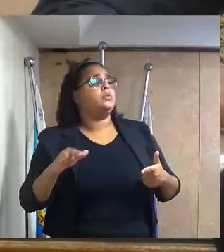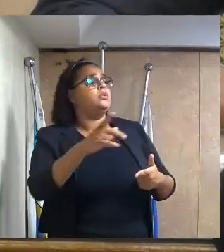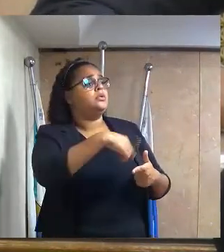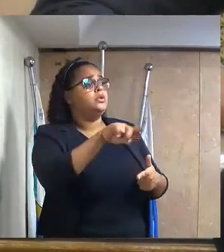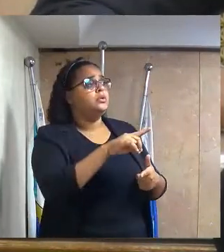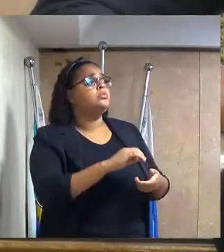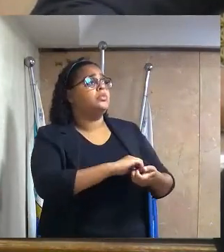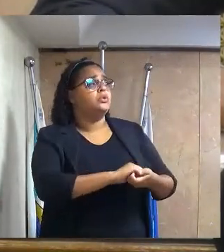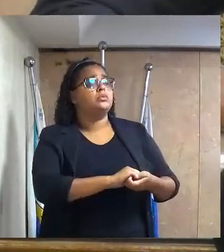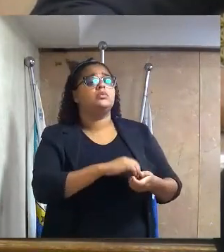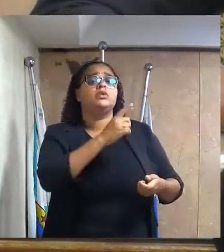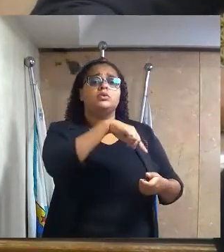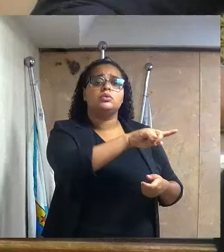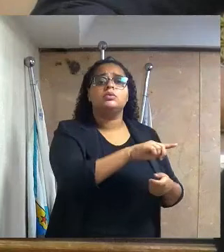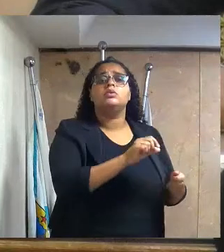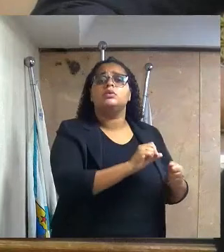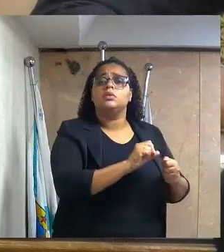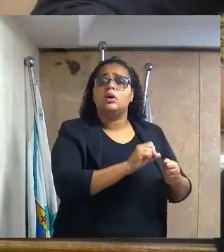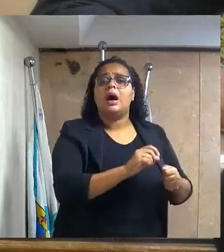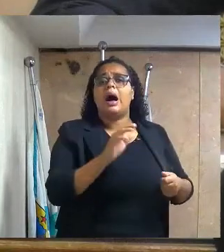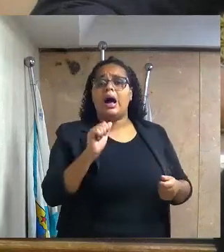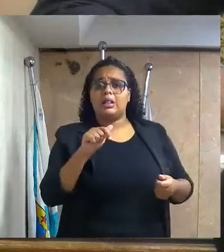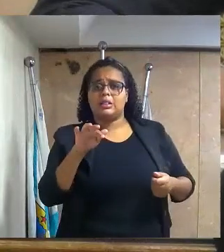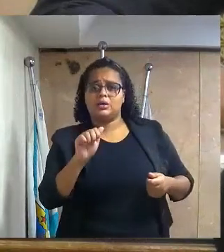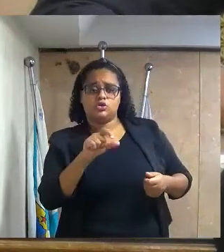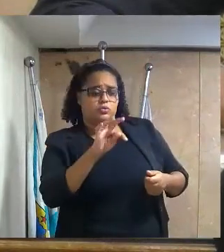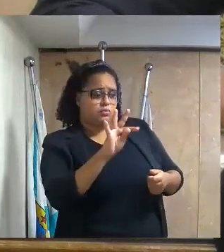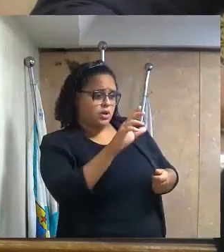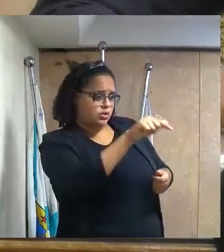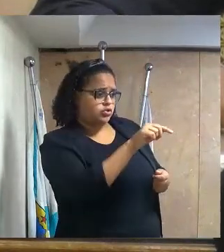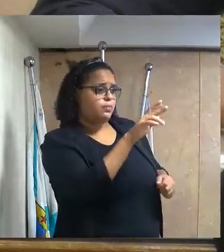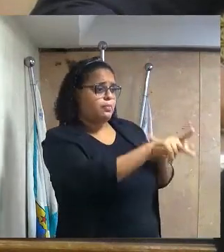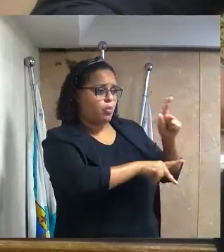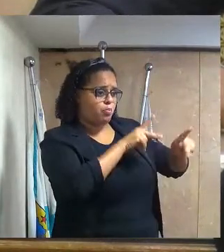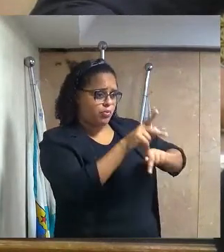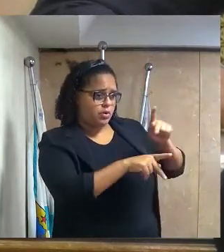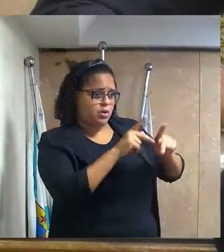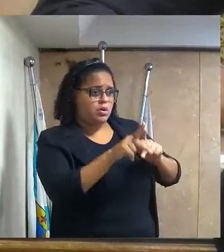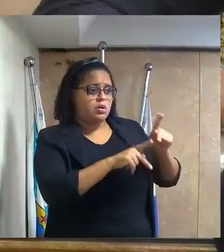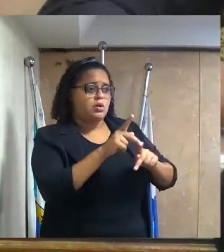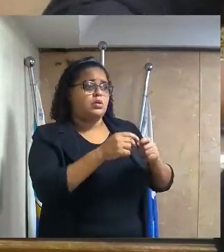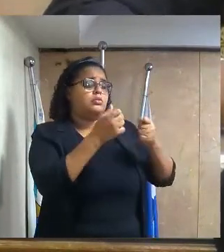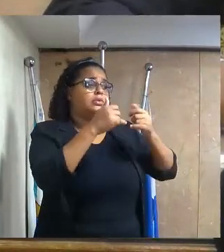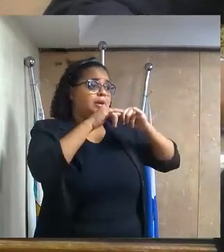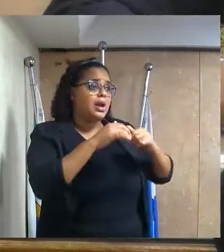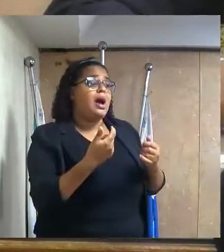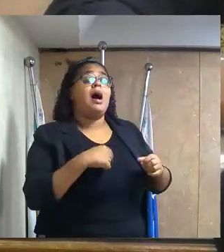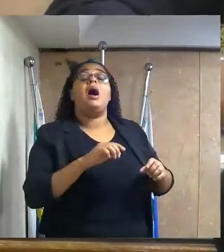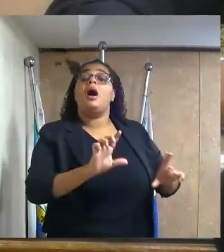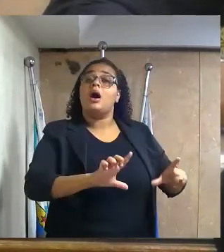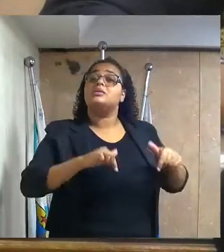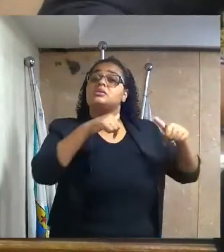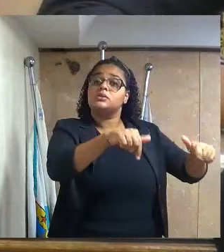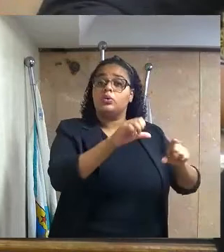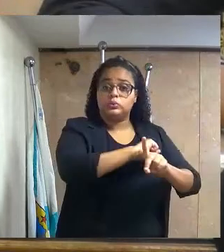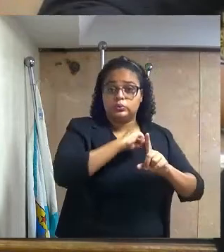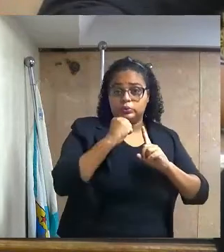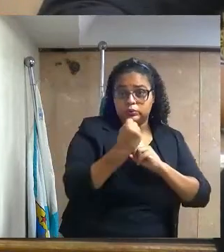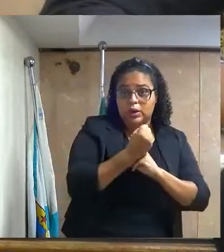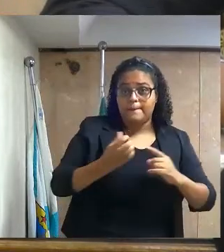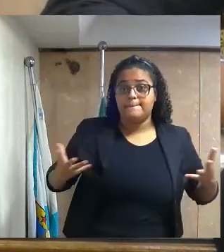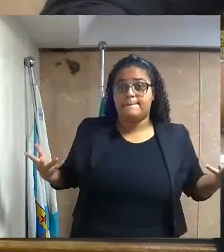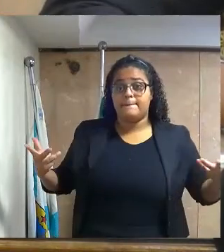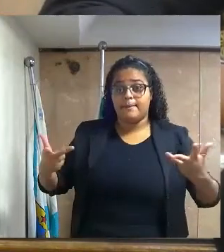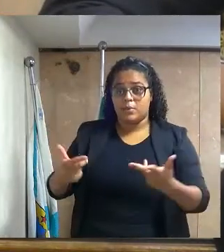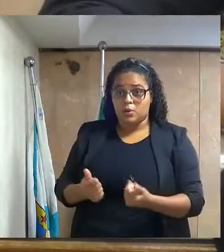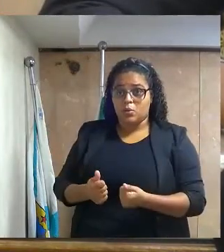enganjada, em prol do atendimento das necessidades populares, multiplicando ações sociais, que melhora a qualidade de